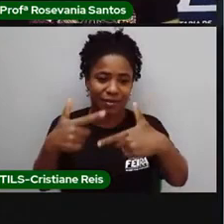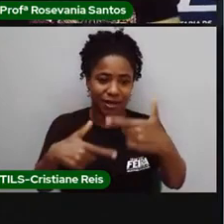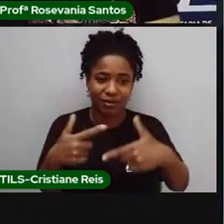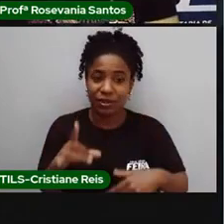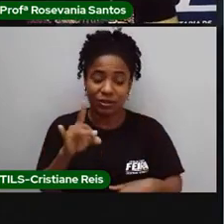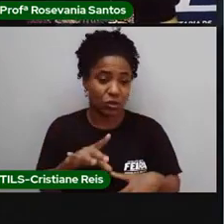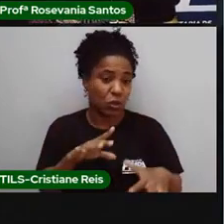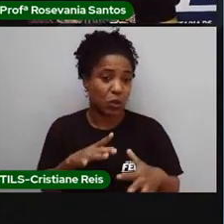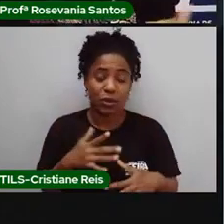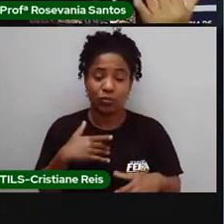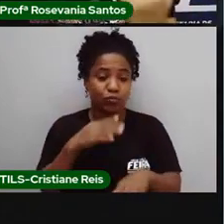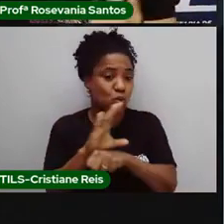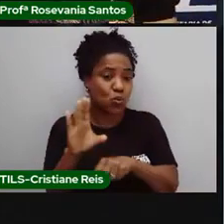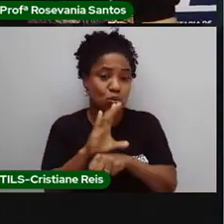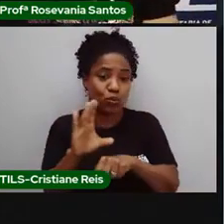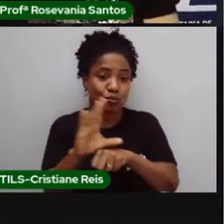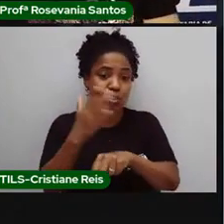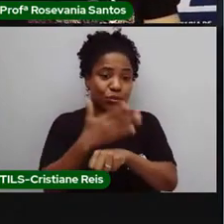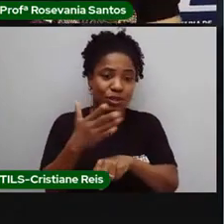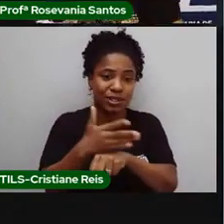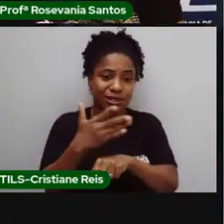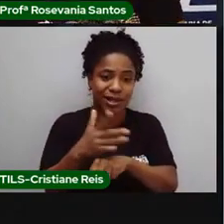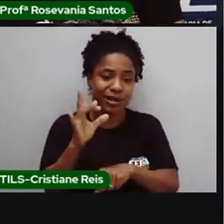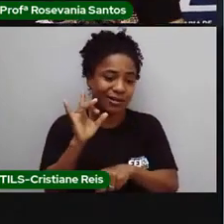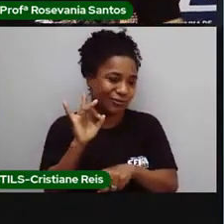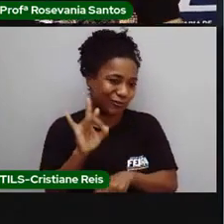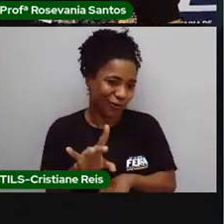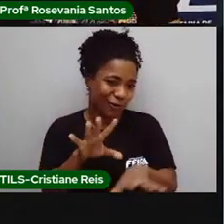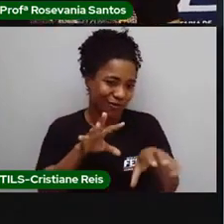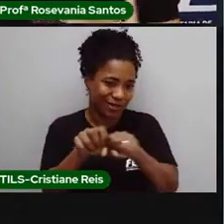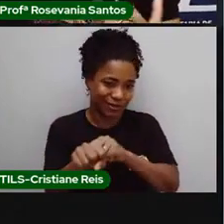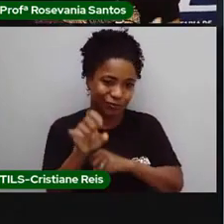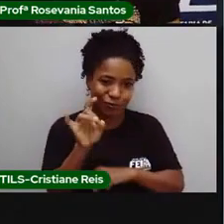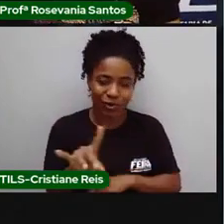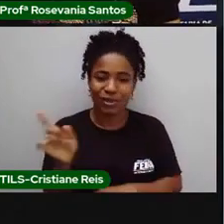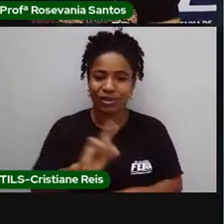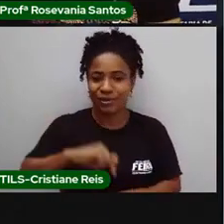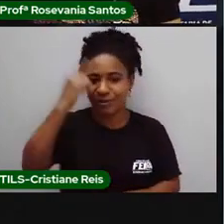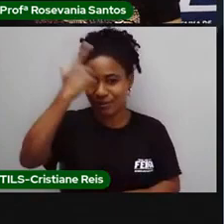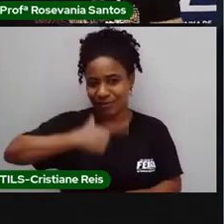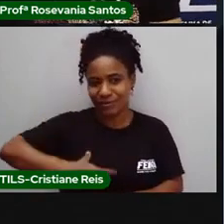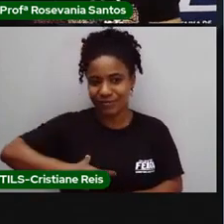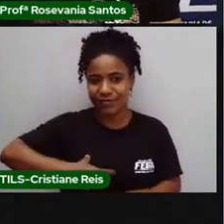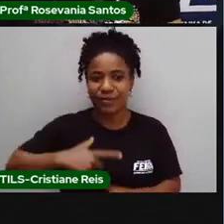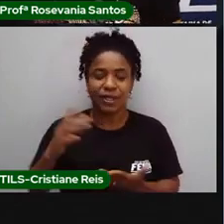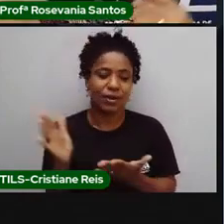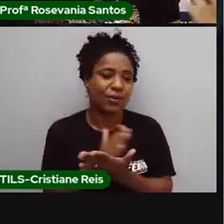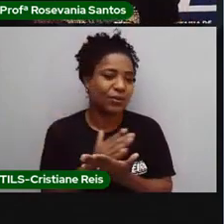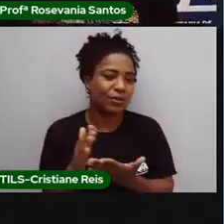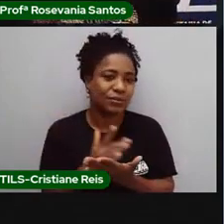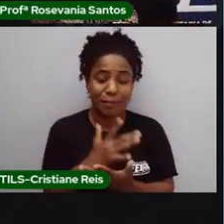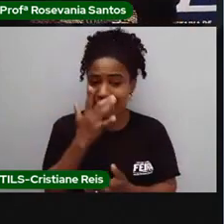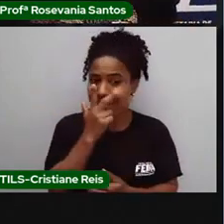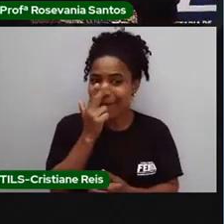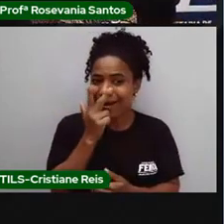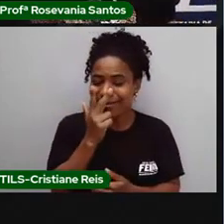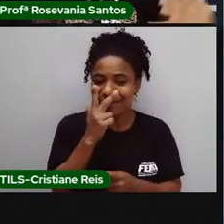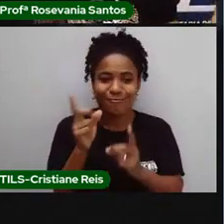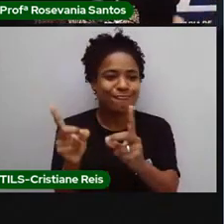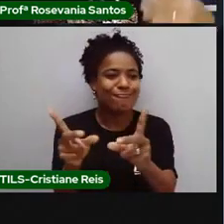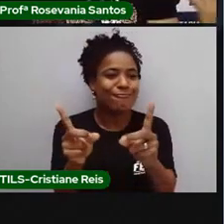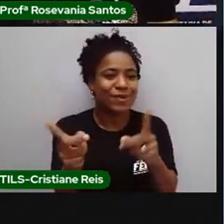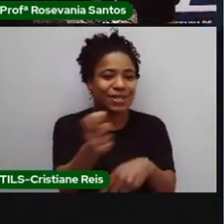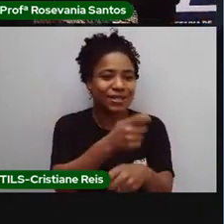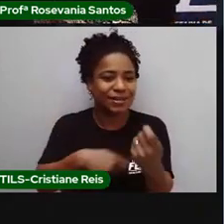só eu ser formada naquilo. Também precisa ter o perfil para fazer aquilo. Por exemplo, vender, parece fácil para algumas